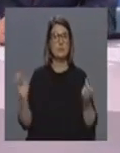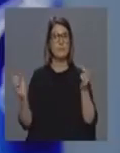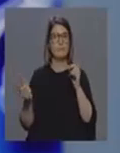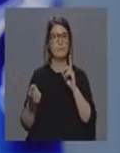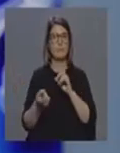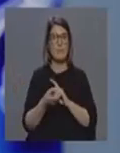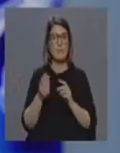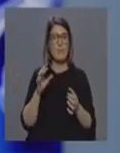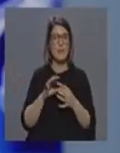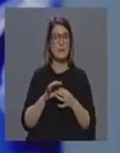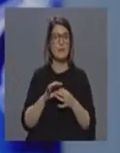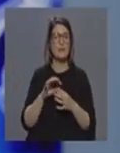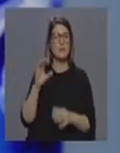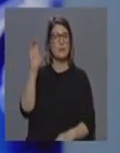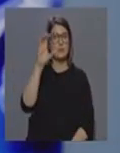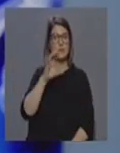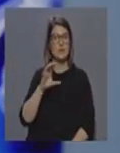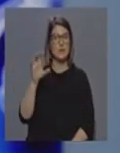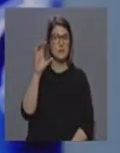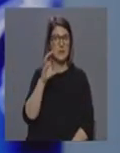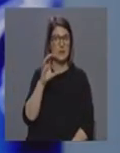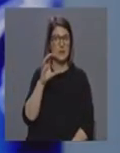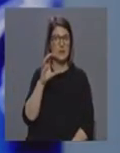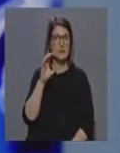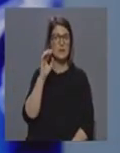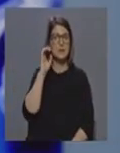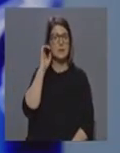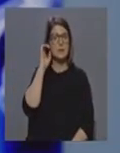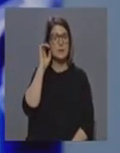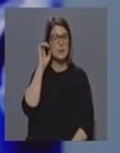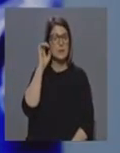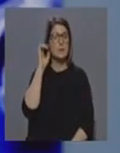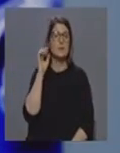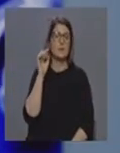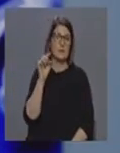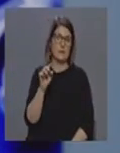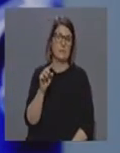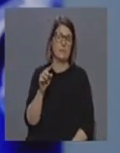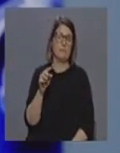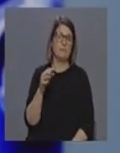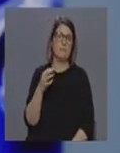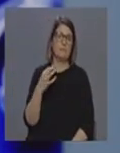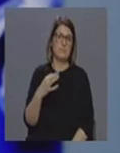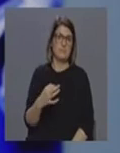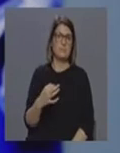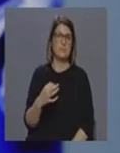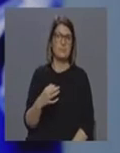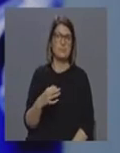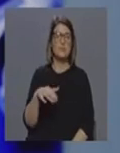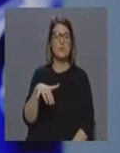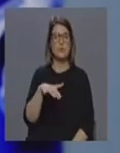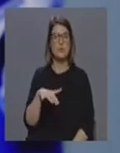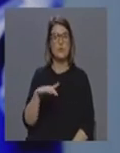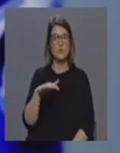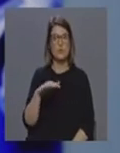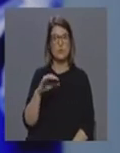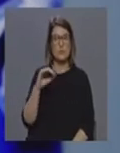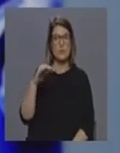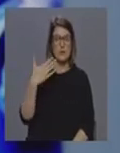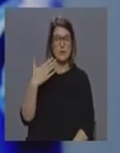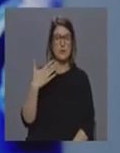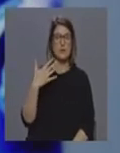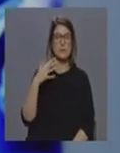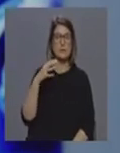acontecendo neste momento em território continental. É certo que, entanto, os primeiros casos, digamos assim, foram